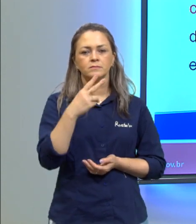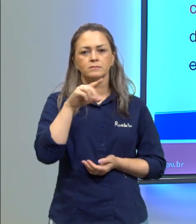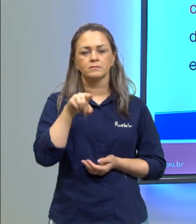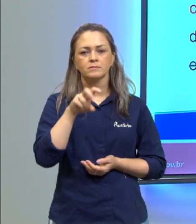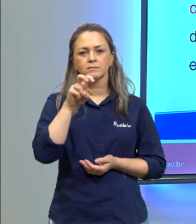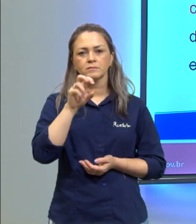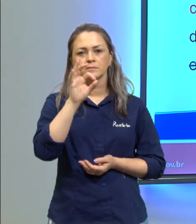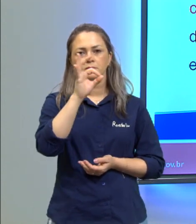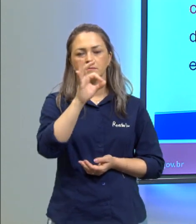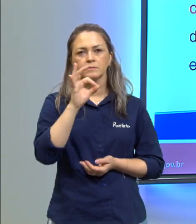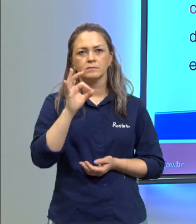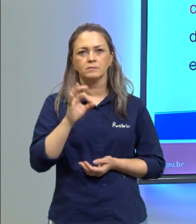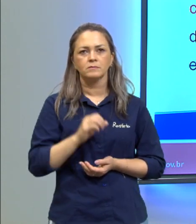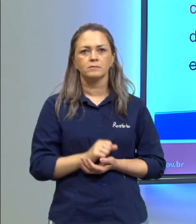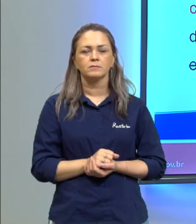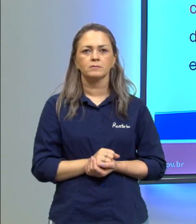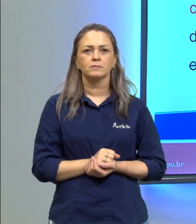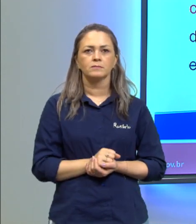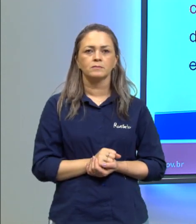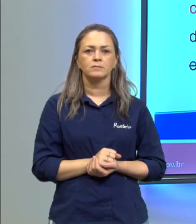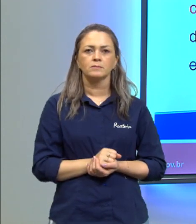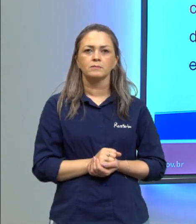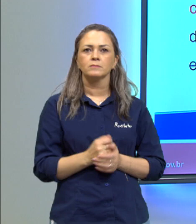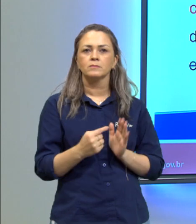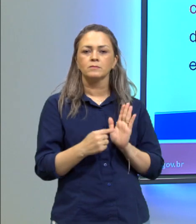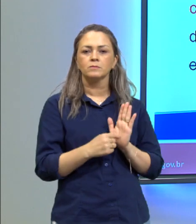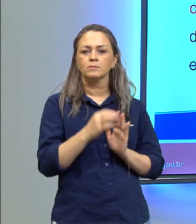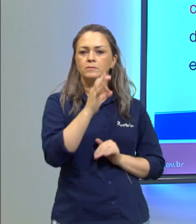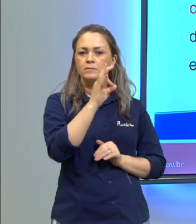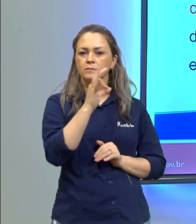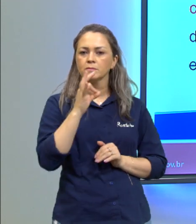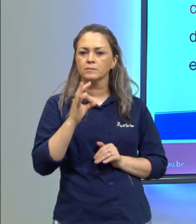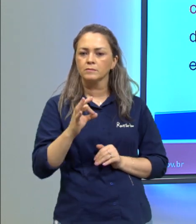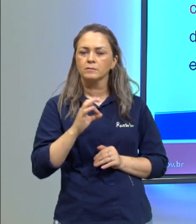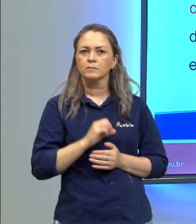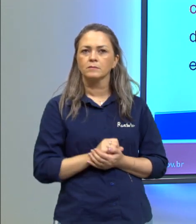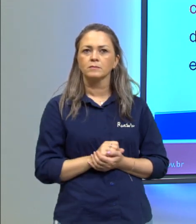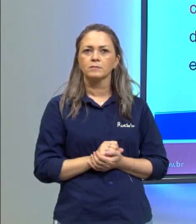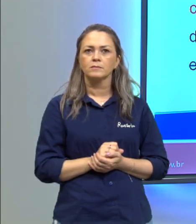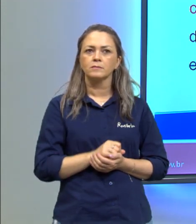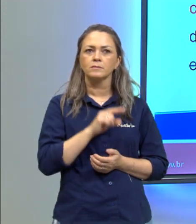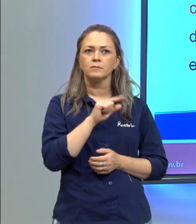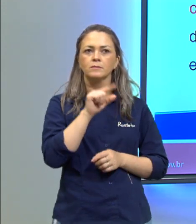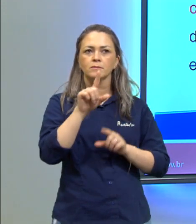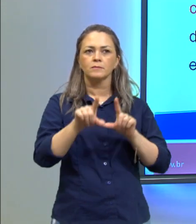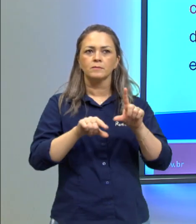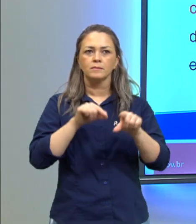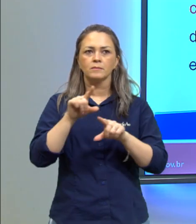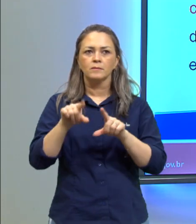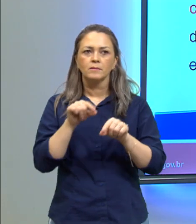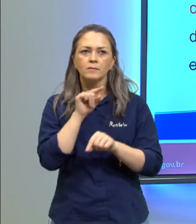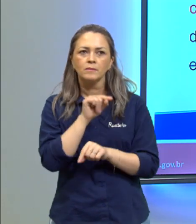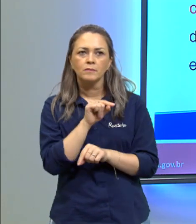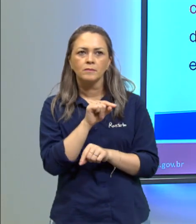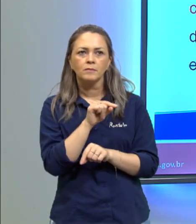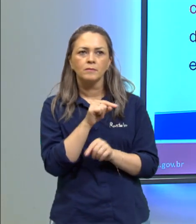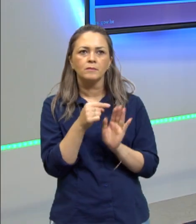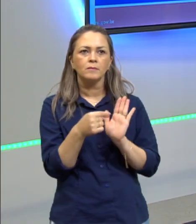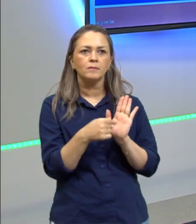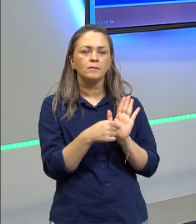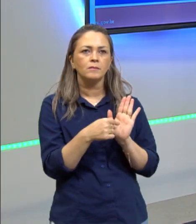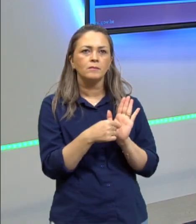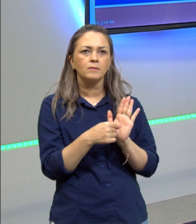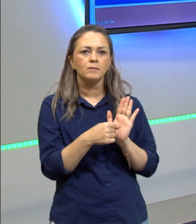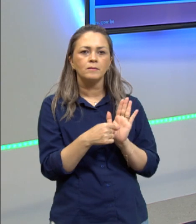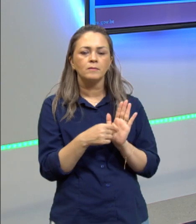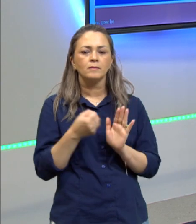% está aqui indicado em percentual e as nossas alternativas estão indicadas em números